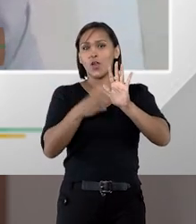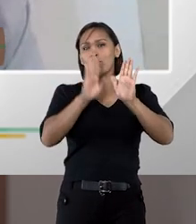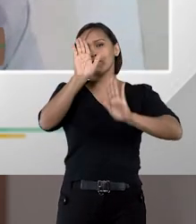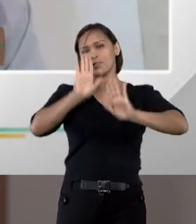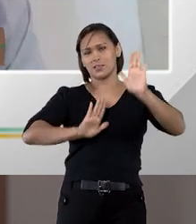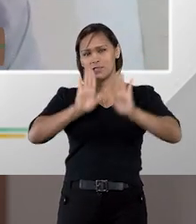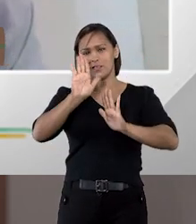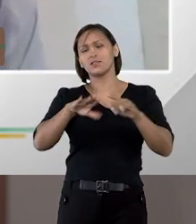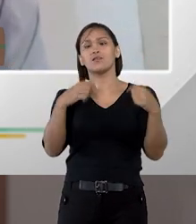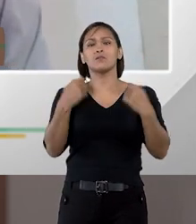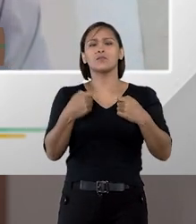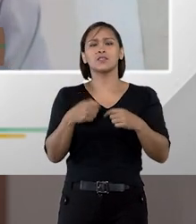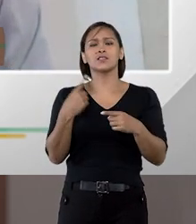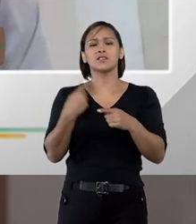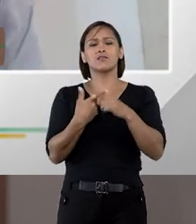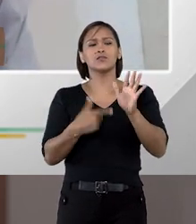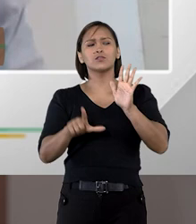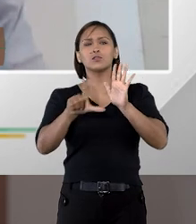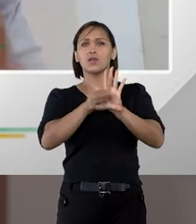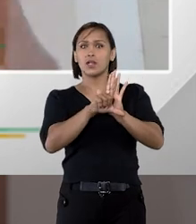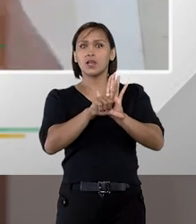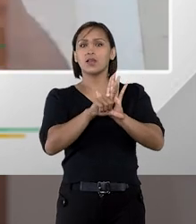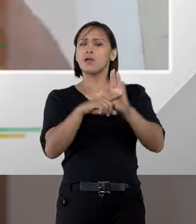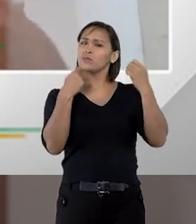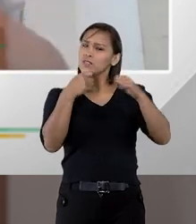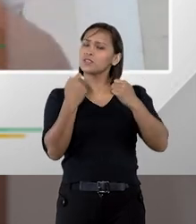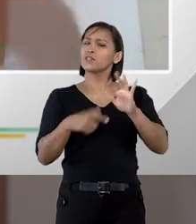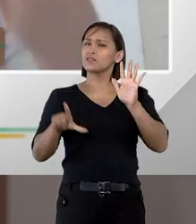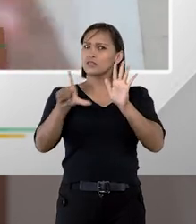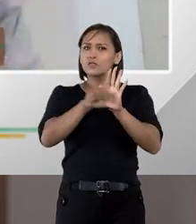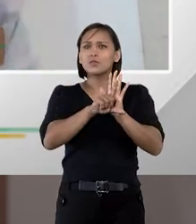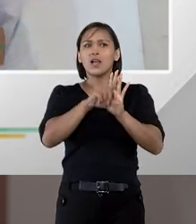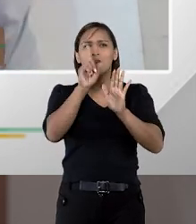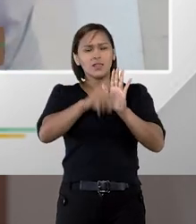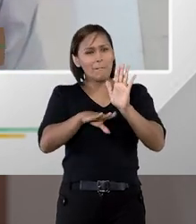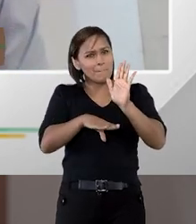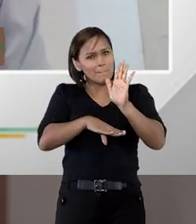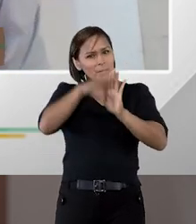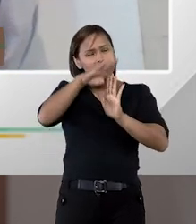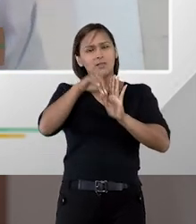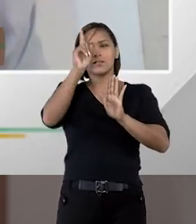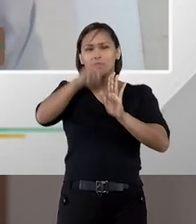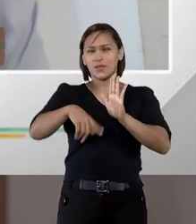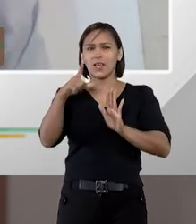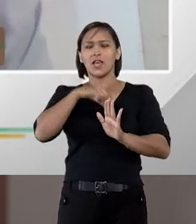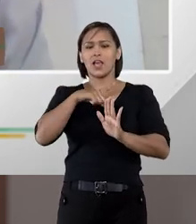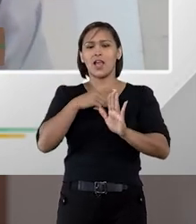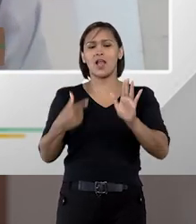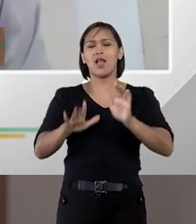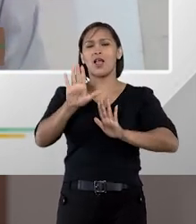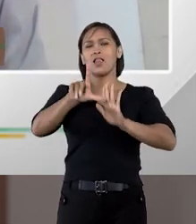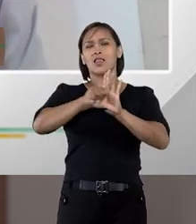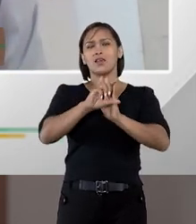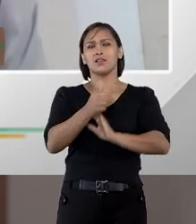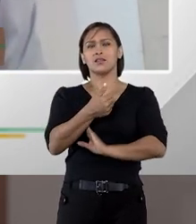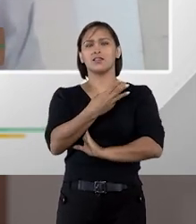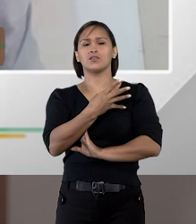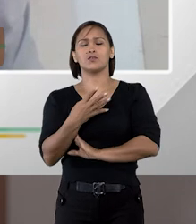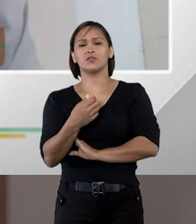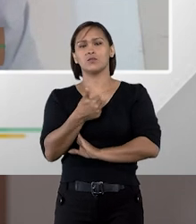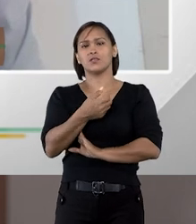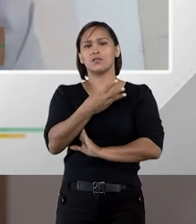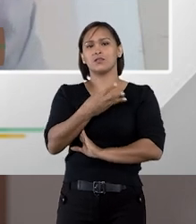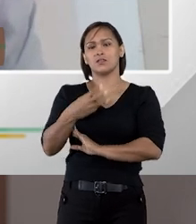licitação. Nós precisávamos de uma lei, talvez a gente precisasse de uma lei até um pouco além do que a lei 14